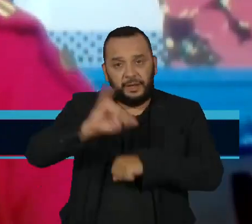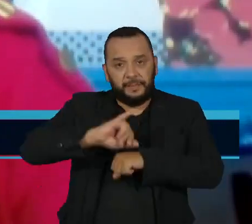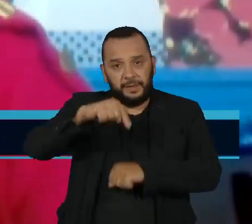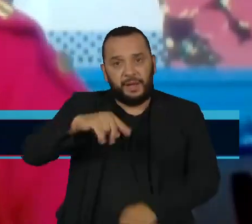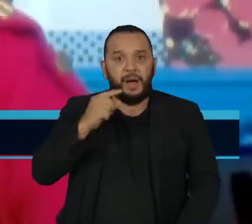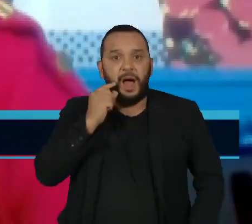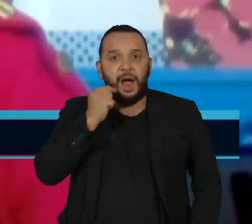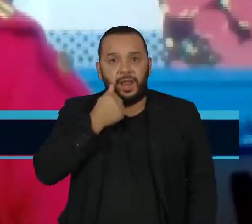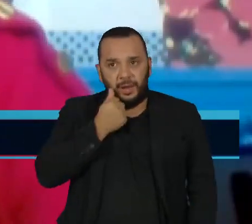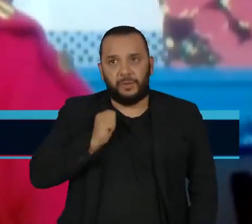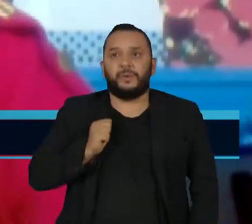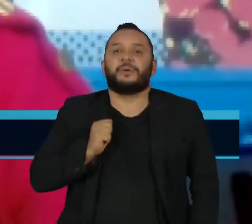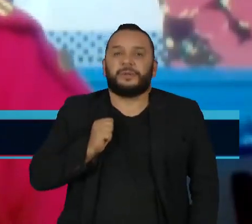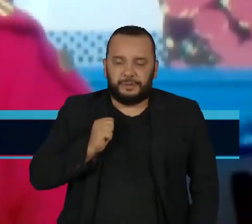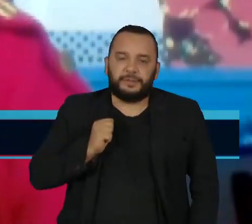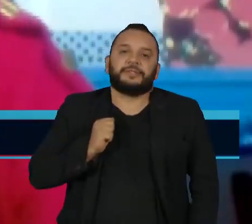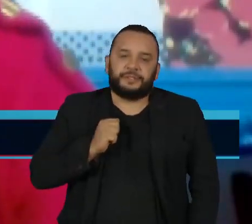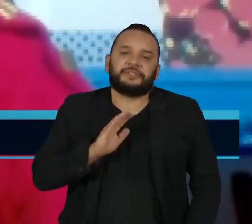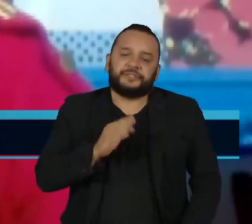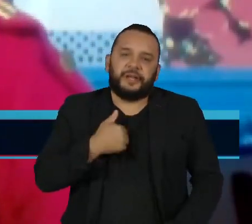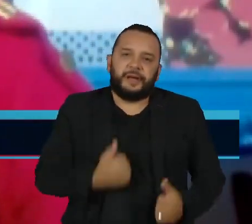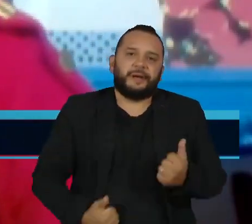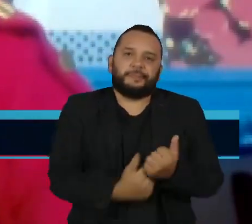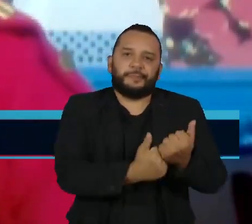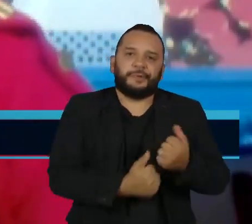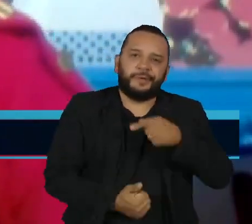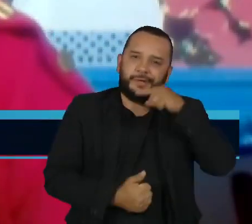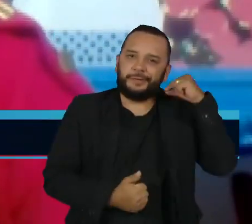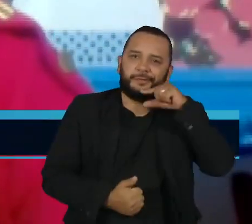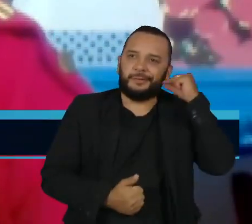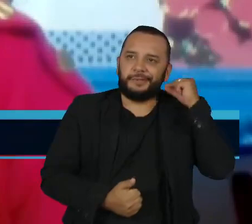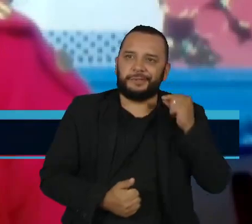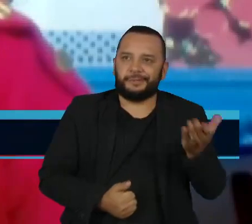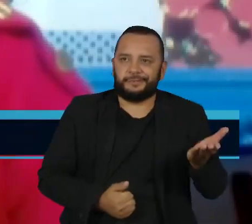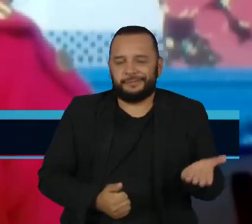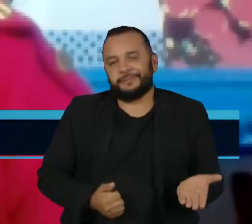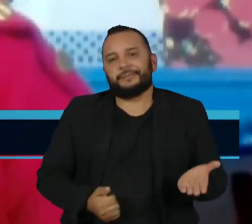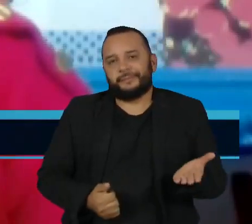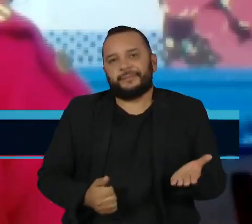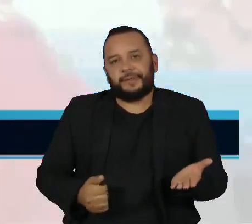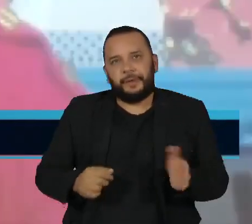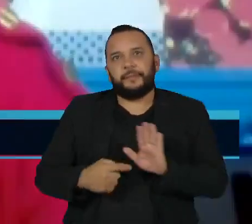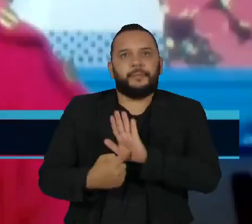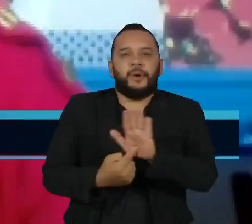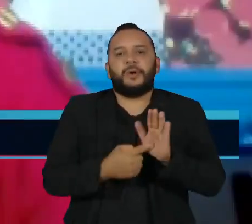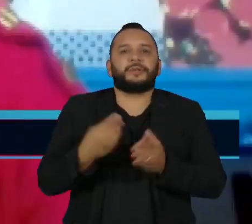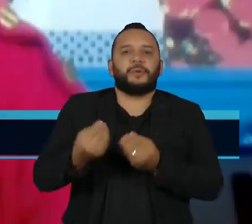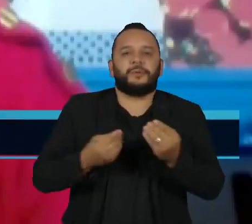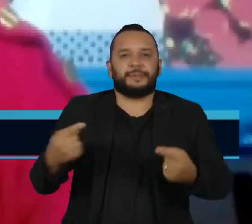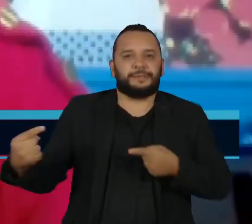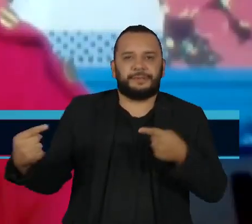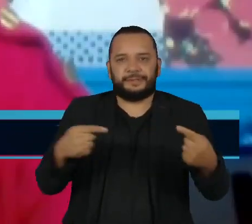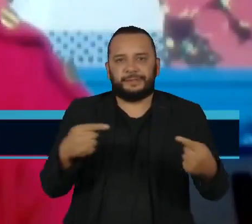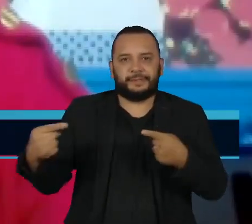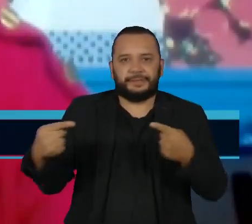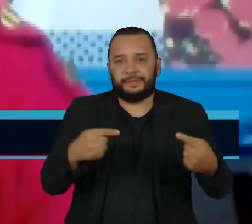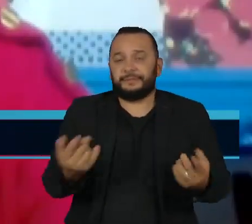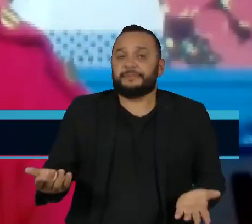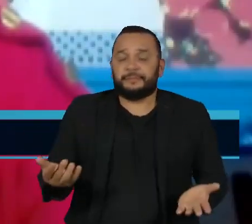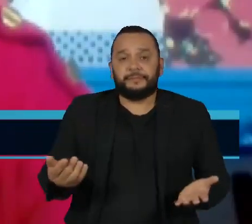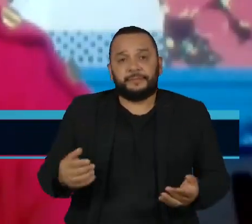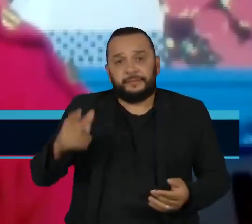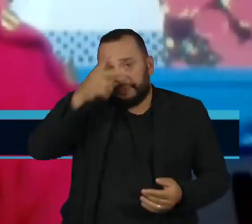está. Então, isso mostra um pouco dessa tensão aí. A prefeitura teve um péssimo